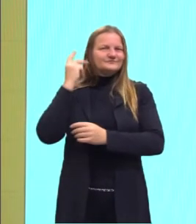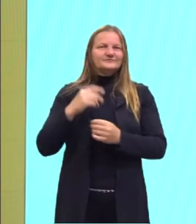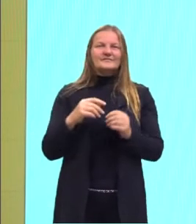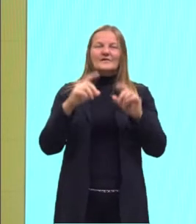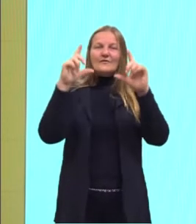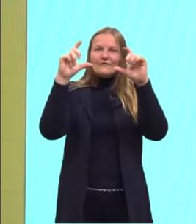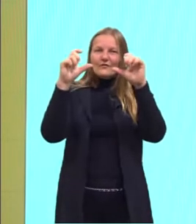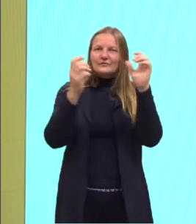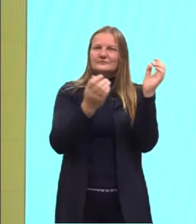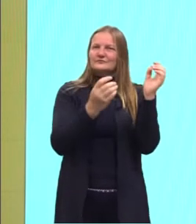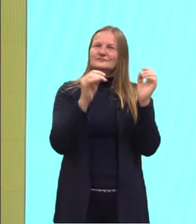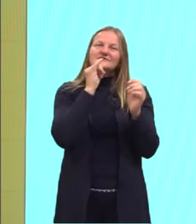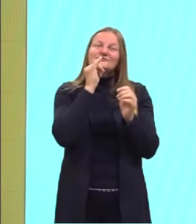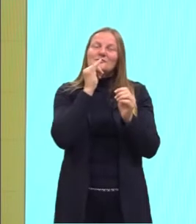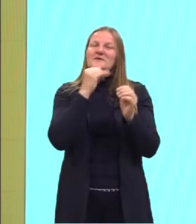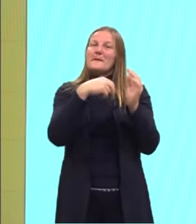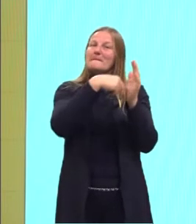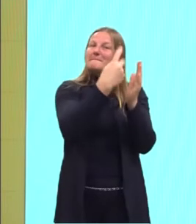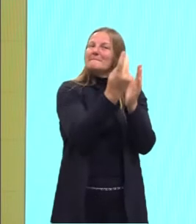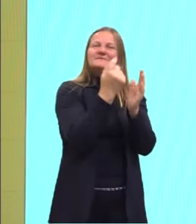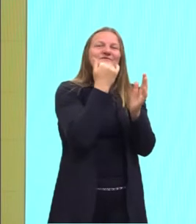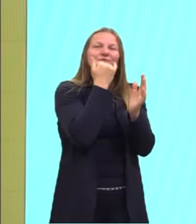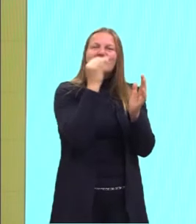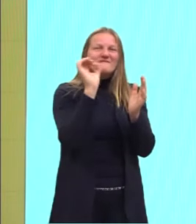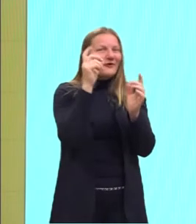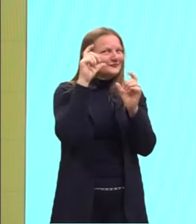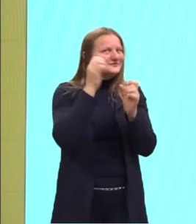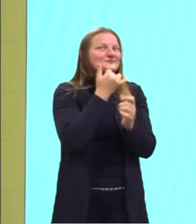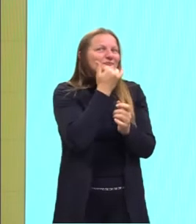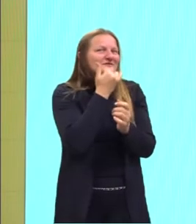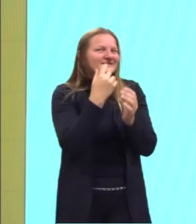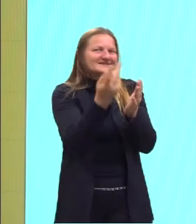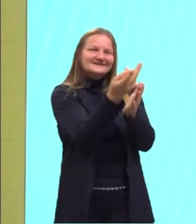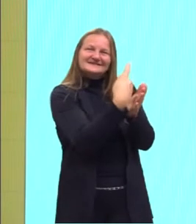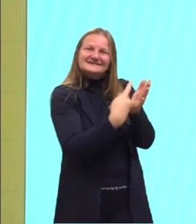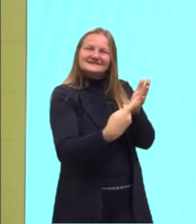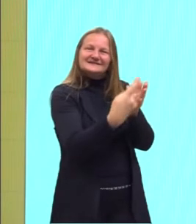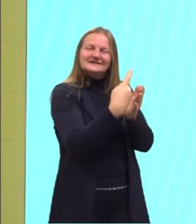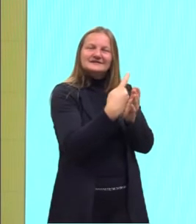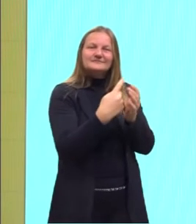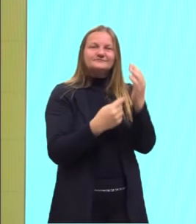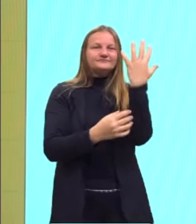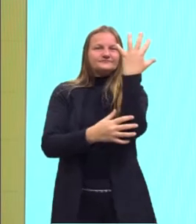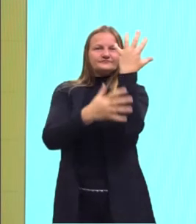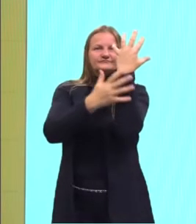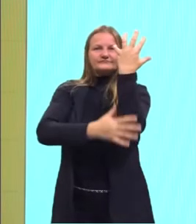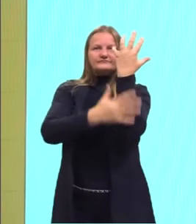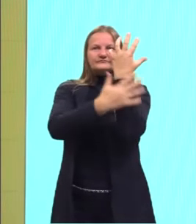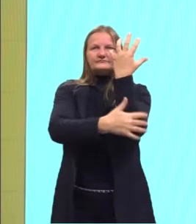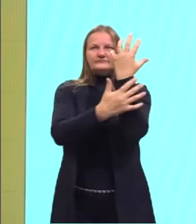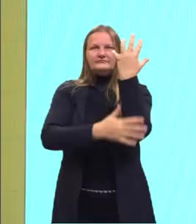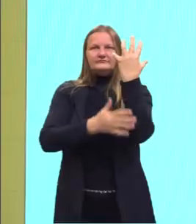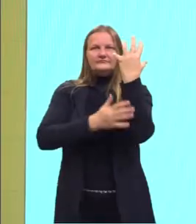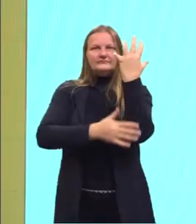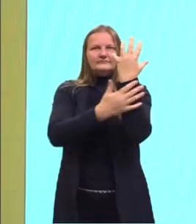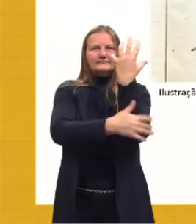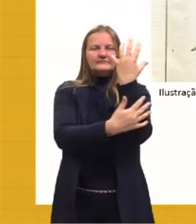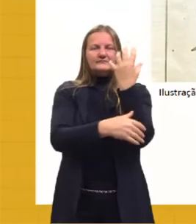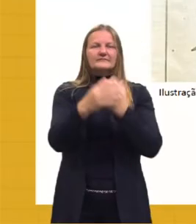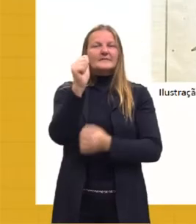essa ilustração aqui do Manuel Godinho, então, de um abacaxi, uma planta encontrada aqui,